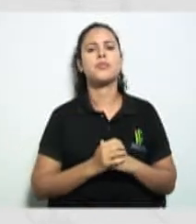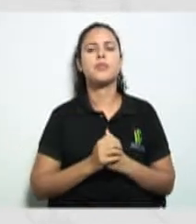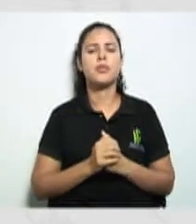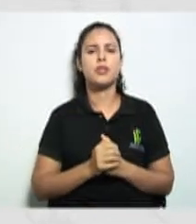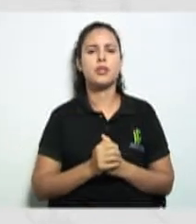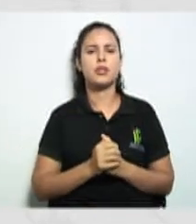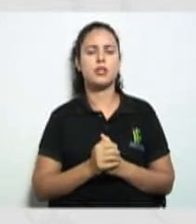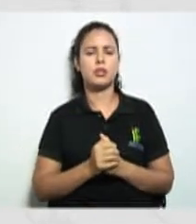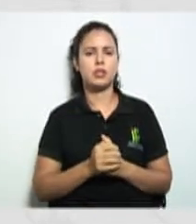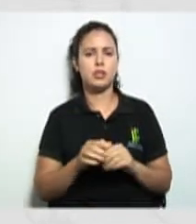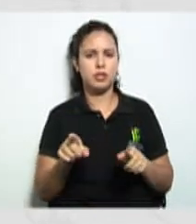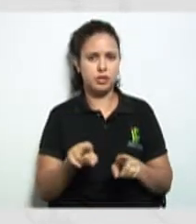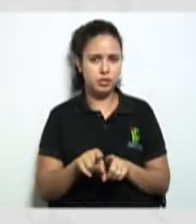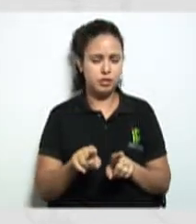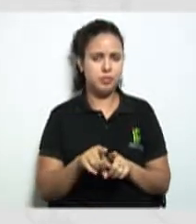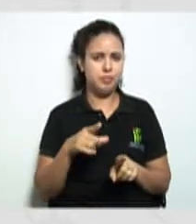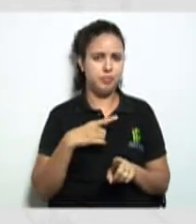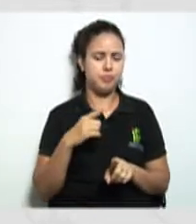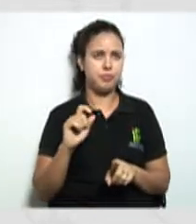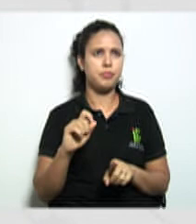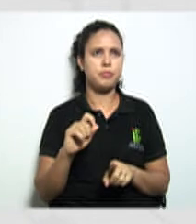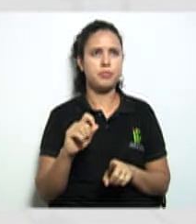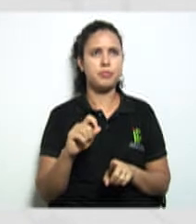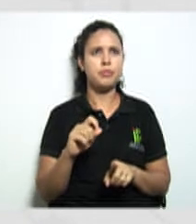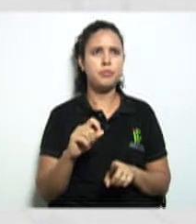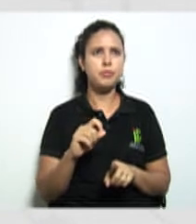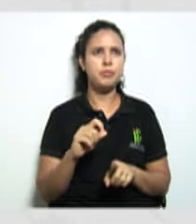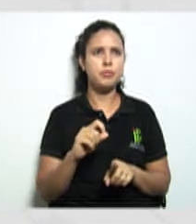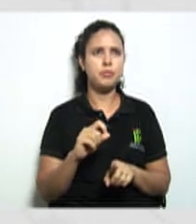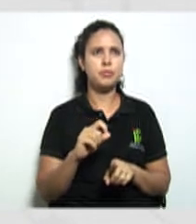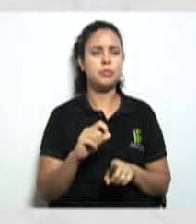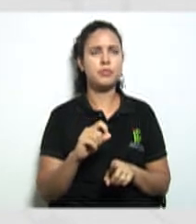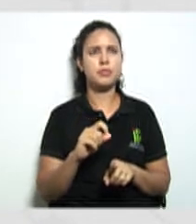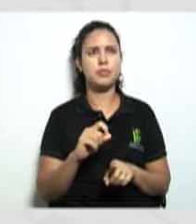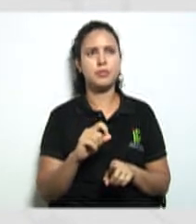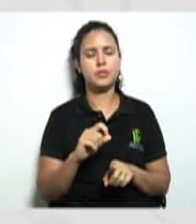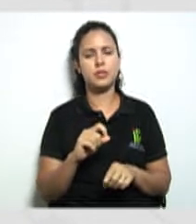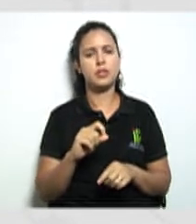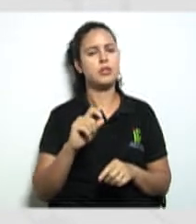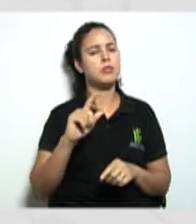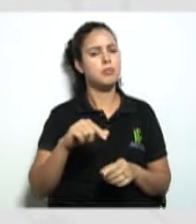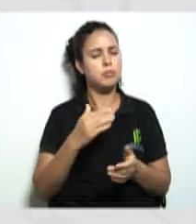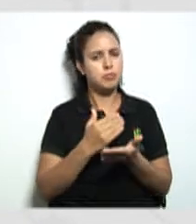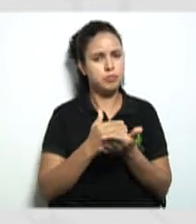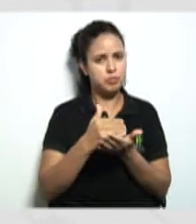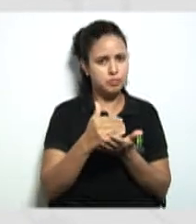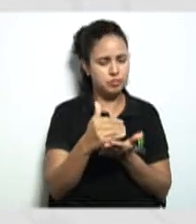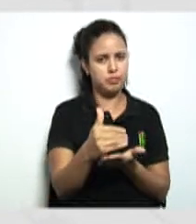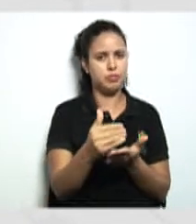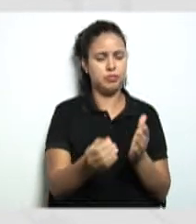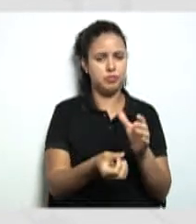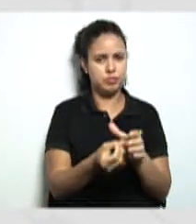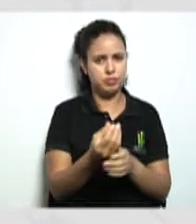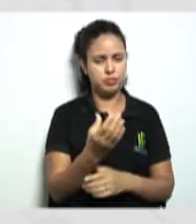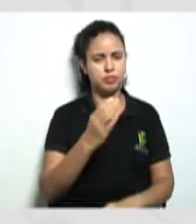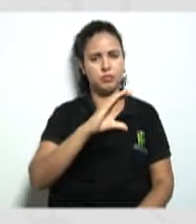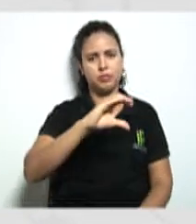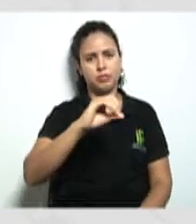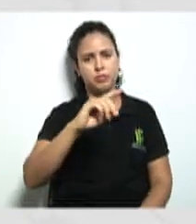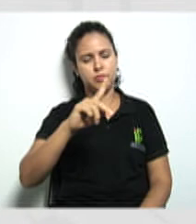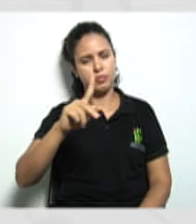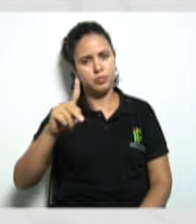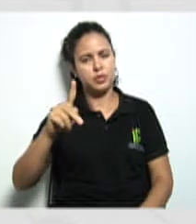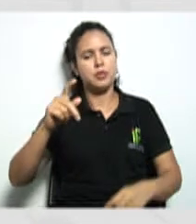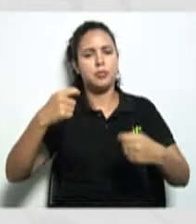aí temos aqui uma exigência tudo isso aqui é para que? para o funcionamento da cooperativa é necessário